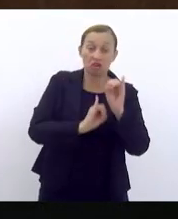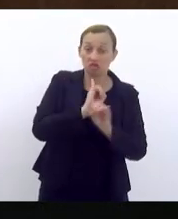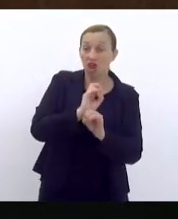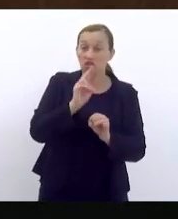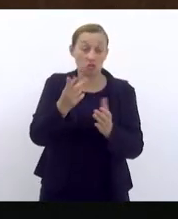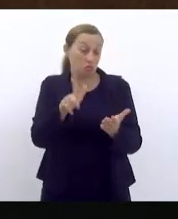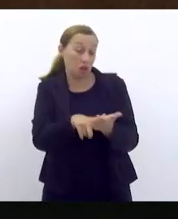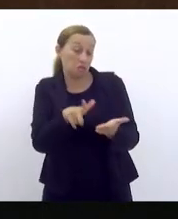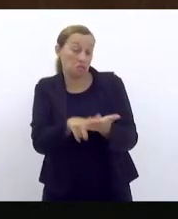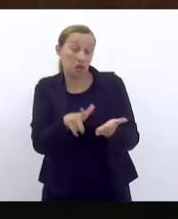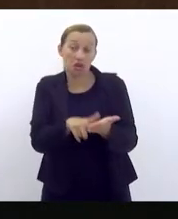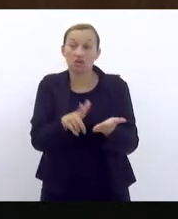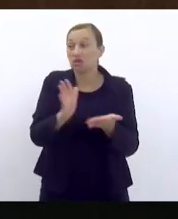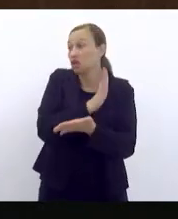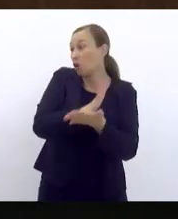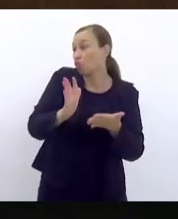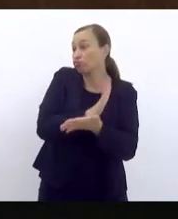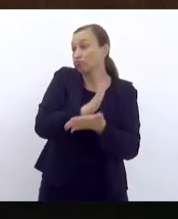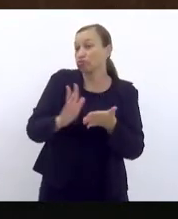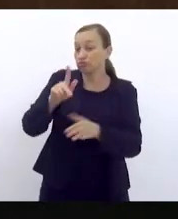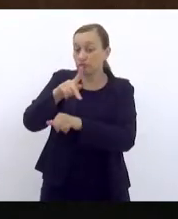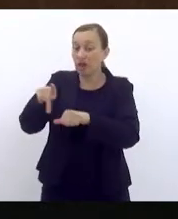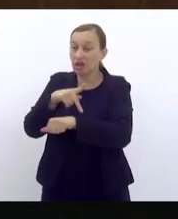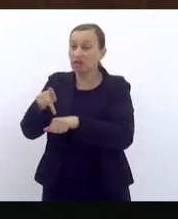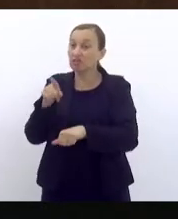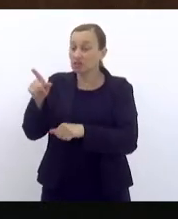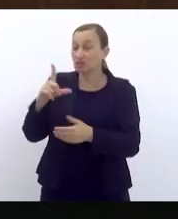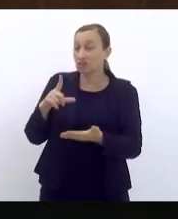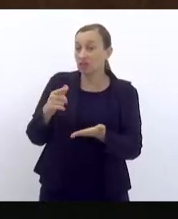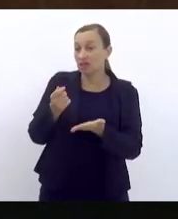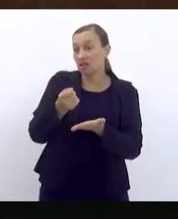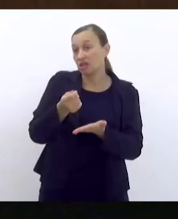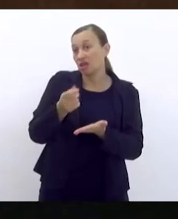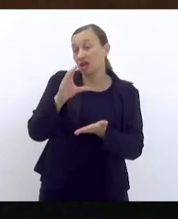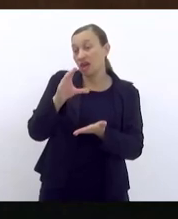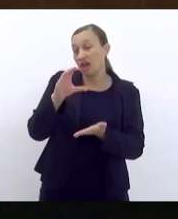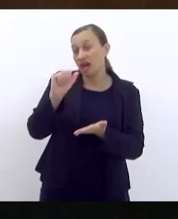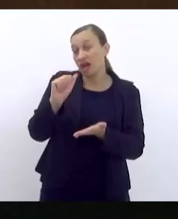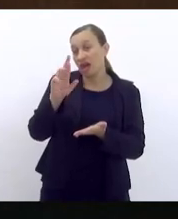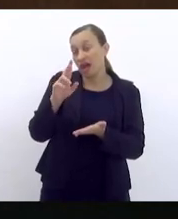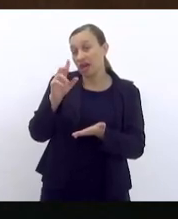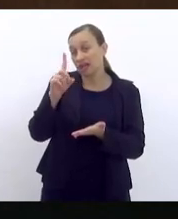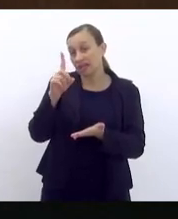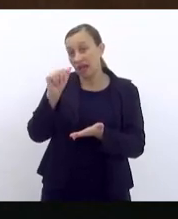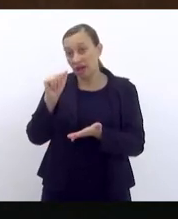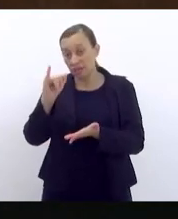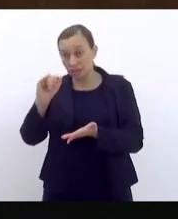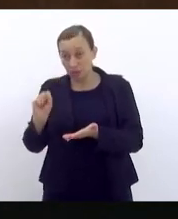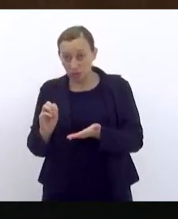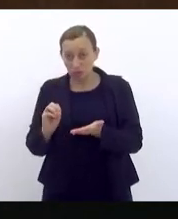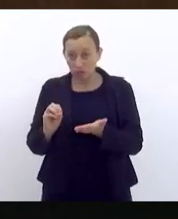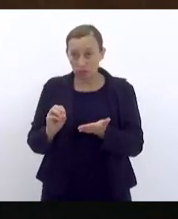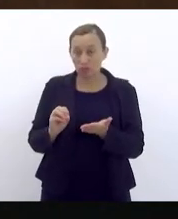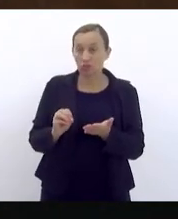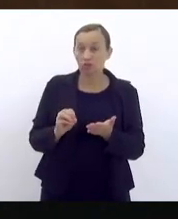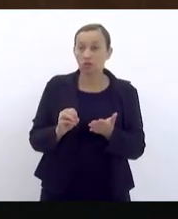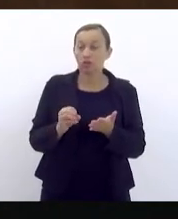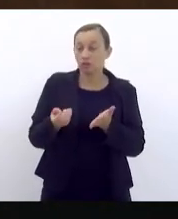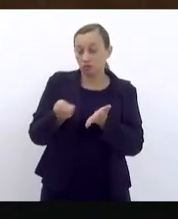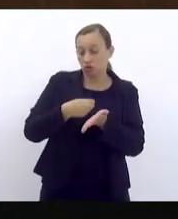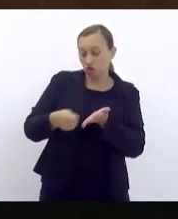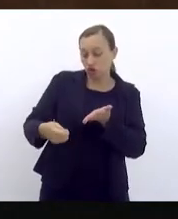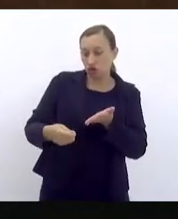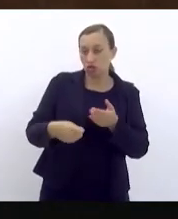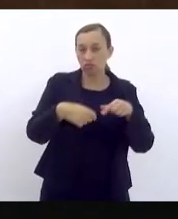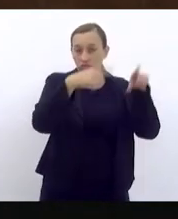comum em alguns países você escrever o cardápio num quadro negro então